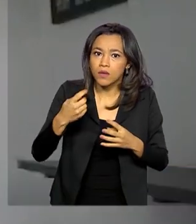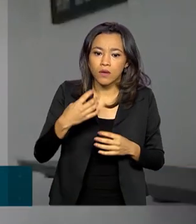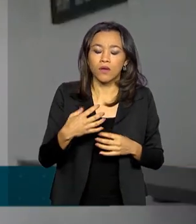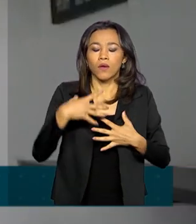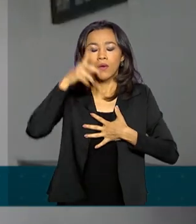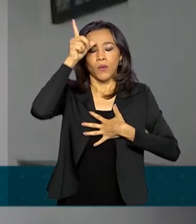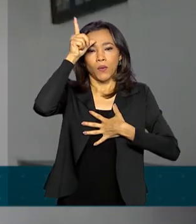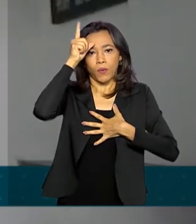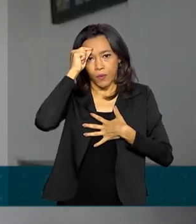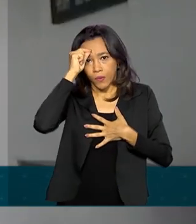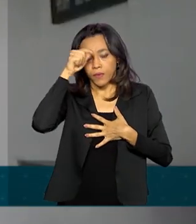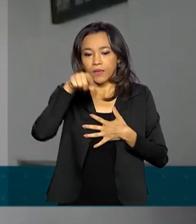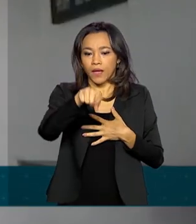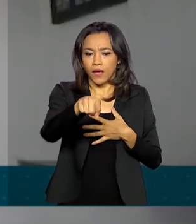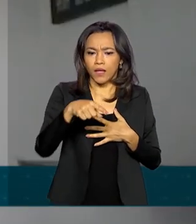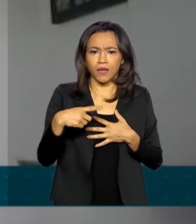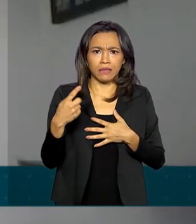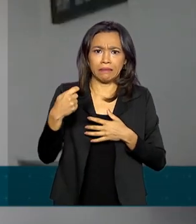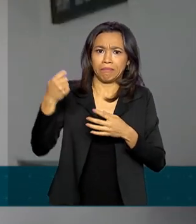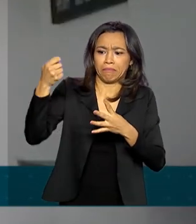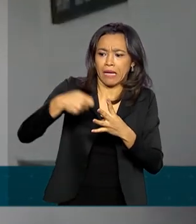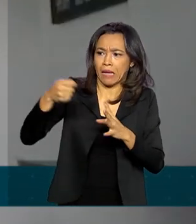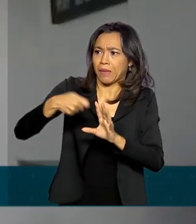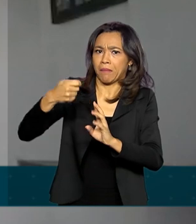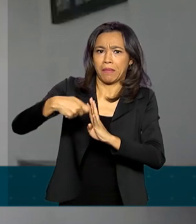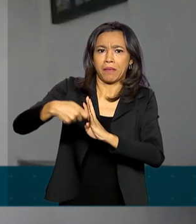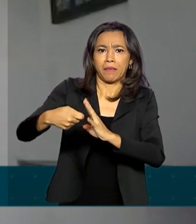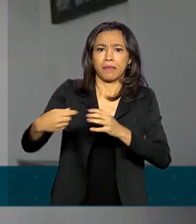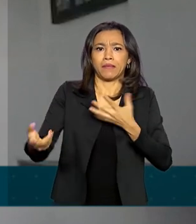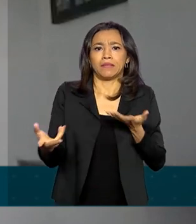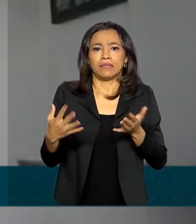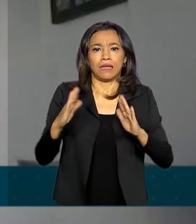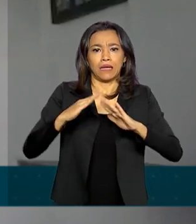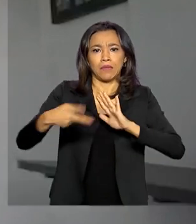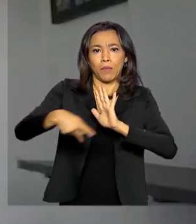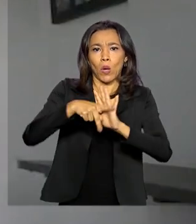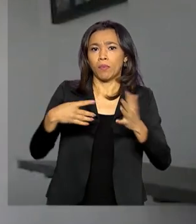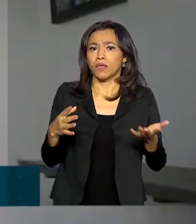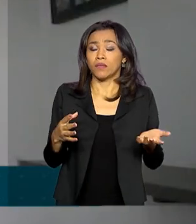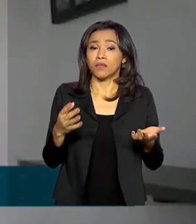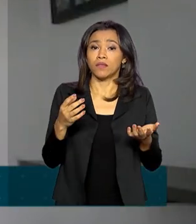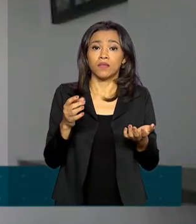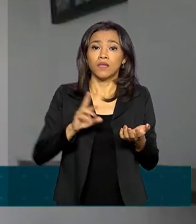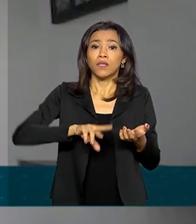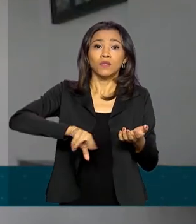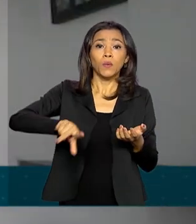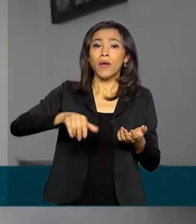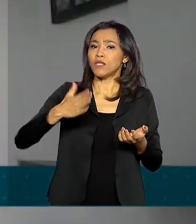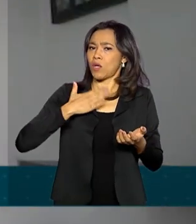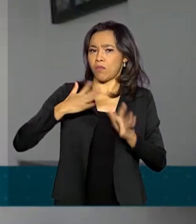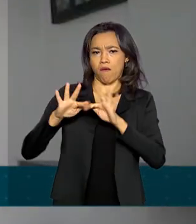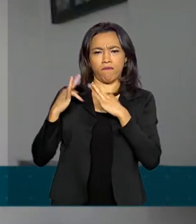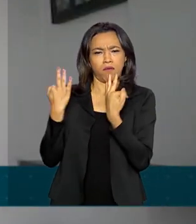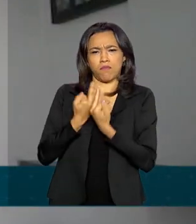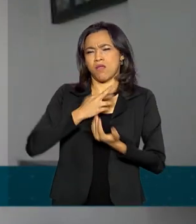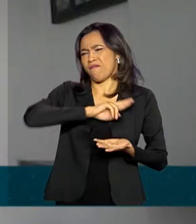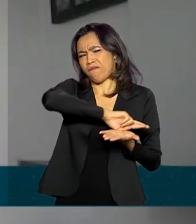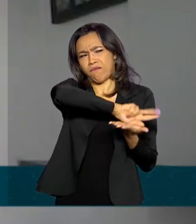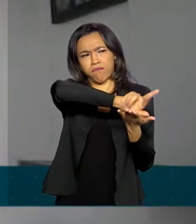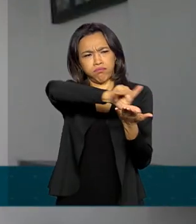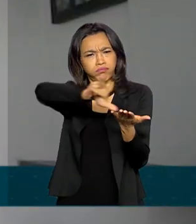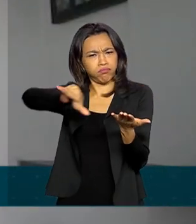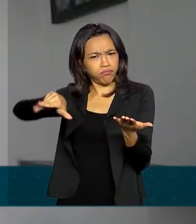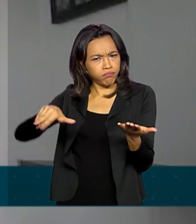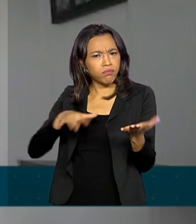de não ter que pagar aquela despesa. E não é só uma situação da minha família, mas de várias famílias